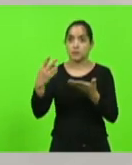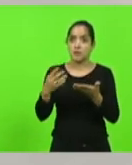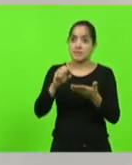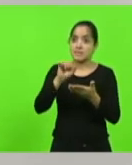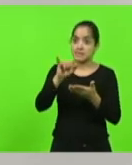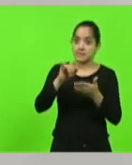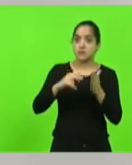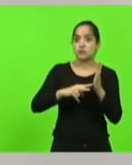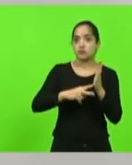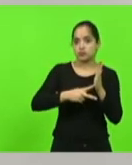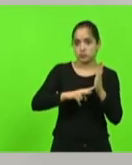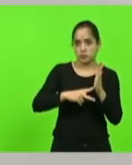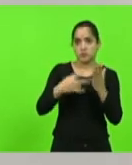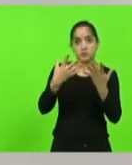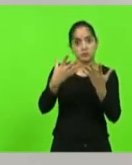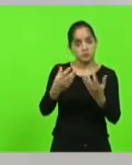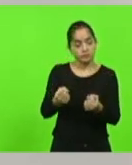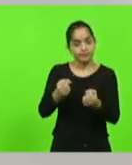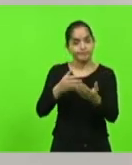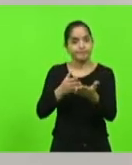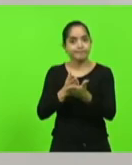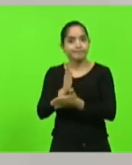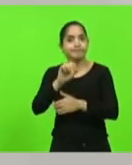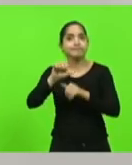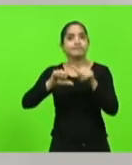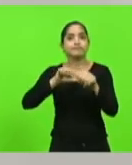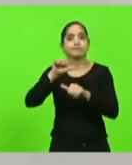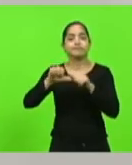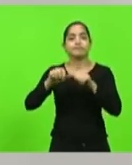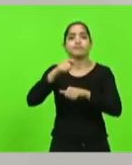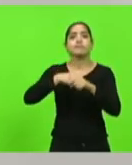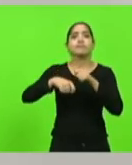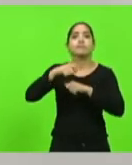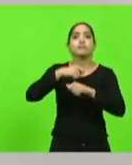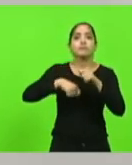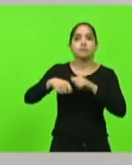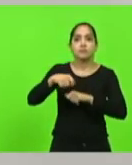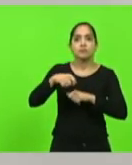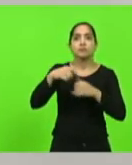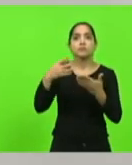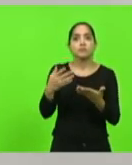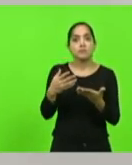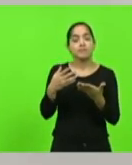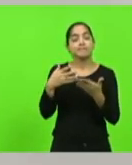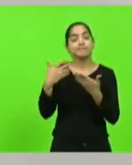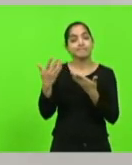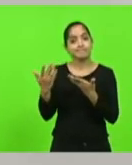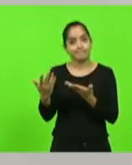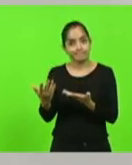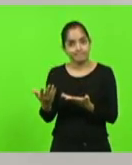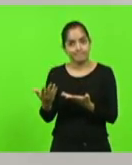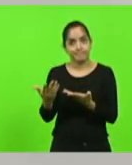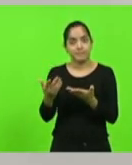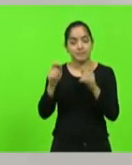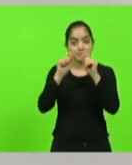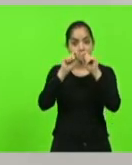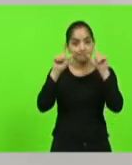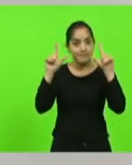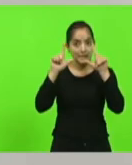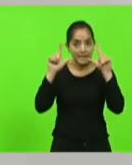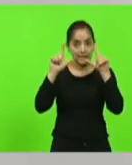estão favoráveis à aprovação de uma reforma administrativa, isso é um bom motivo para acendermos o nosso